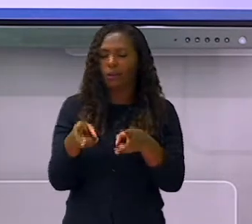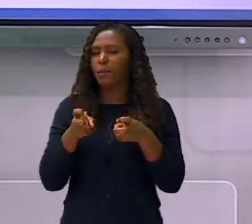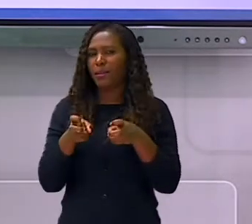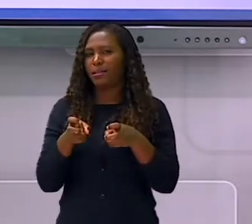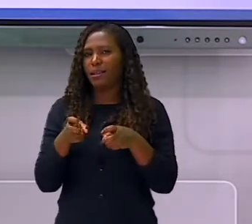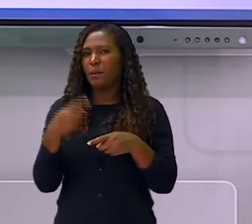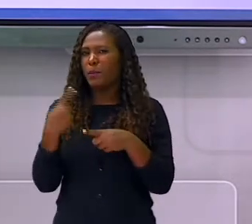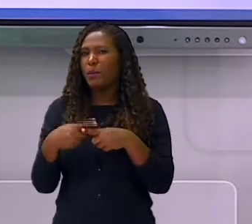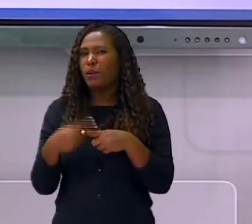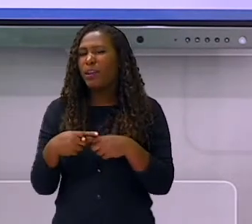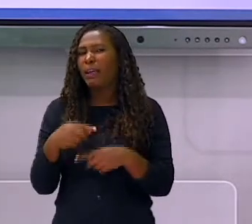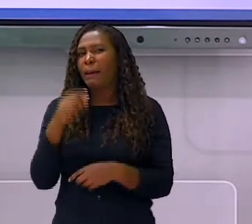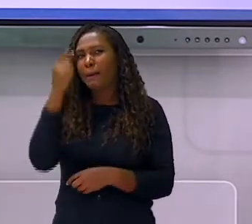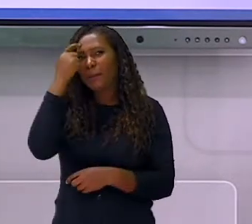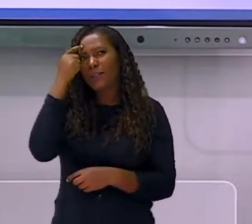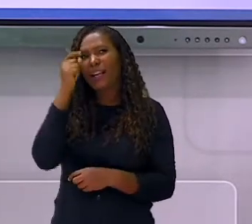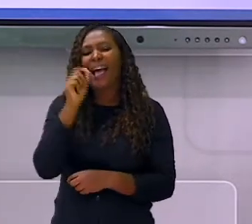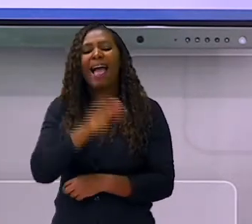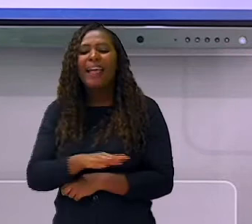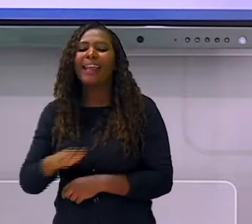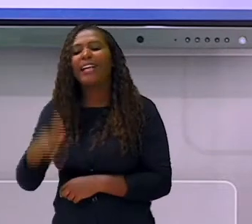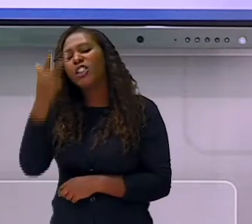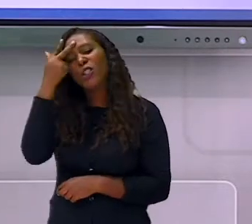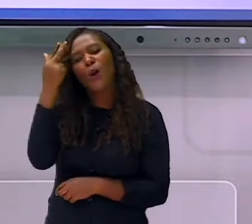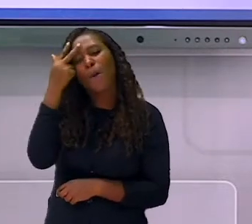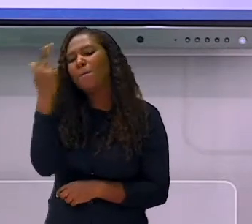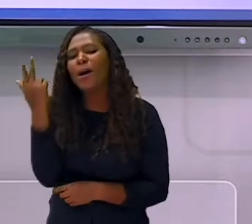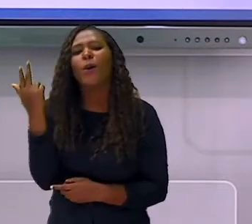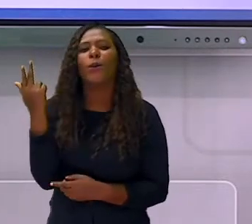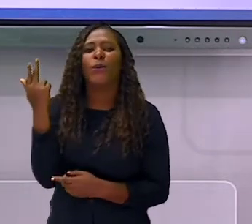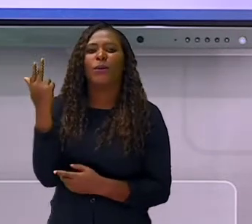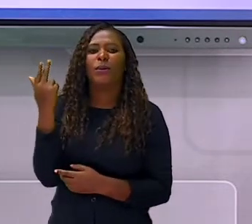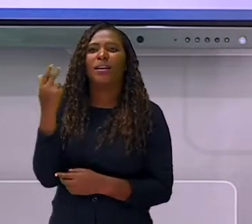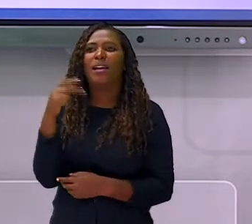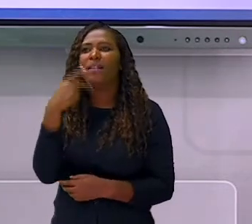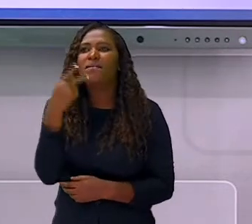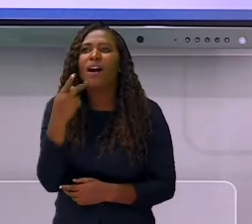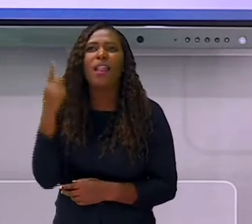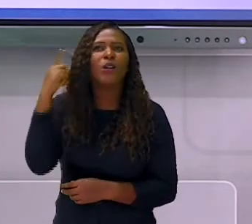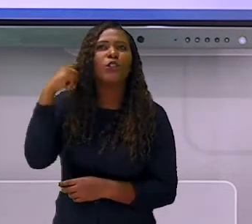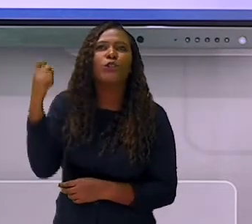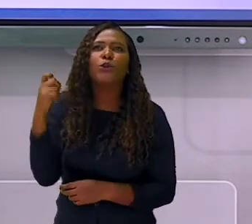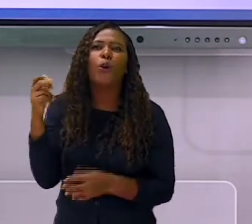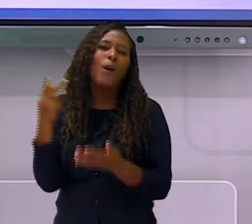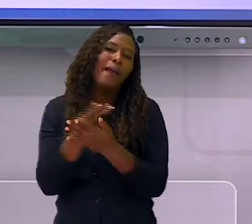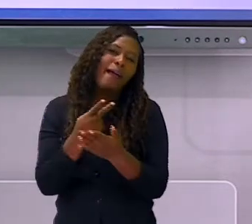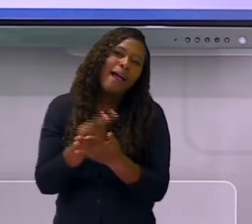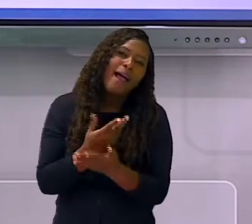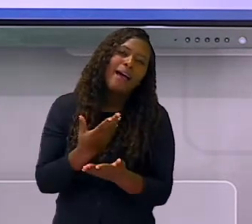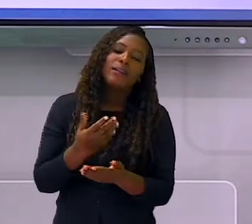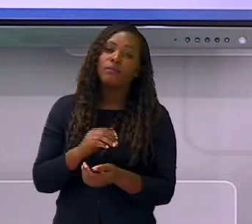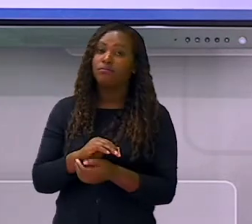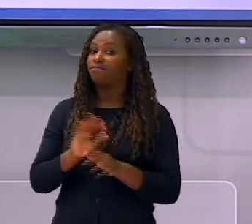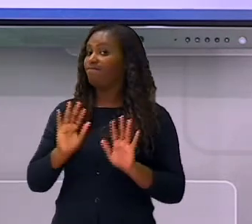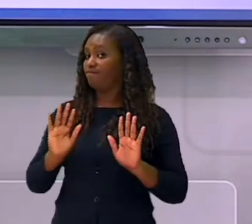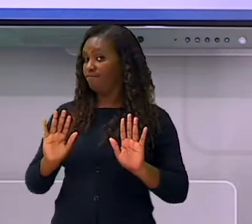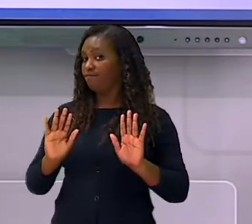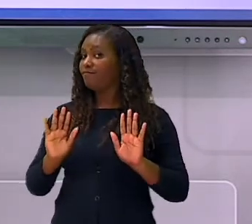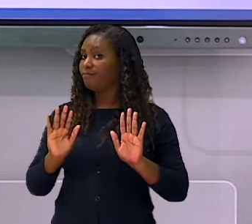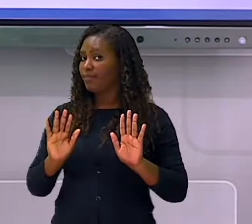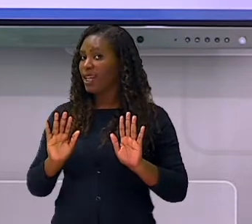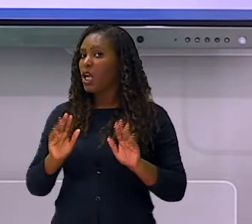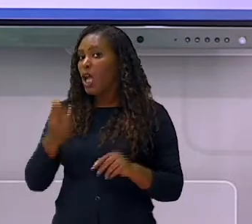na maioria das vezes, a dislexia fonológica de desenvolvimento é detectada no momento da alfabetização